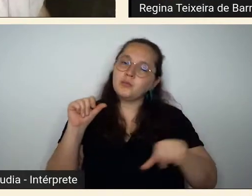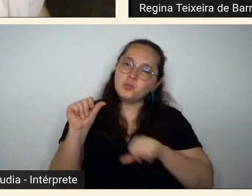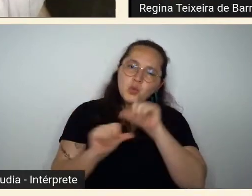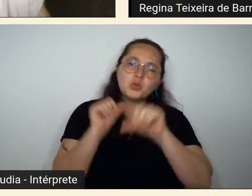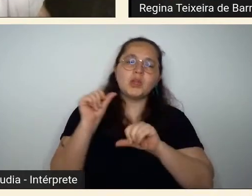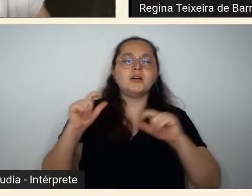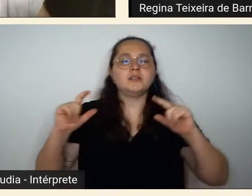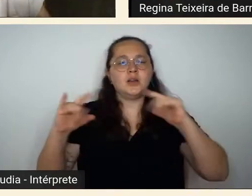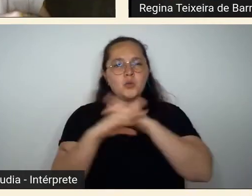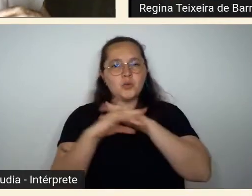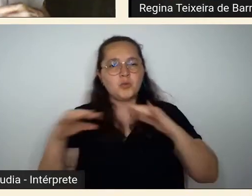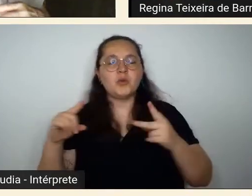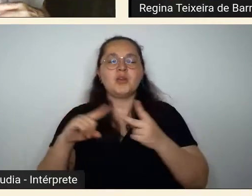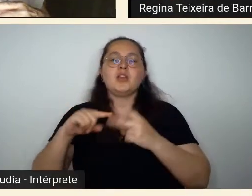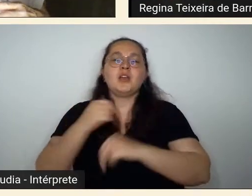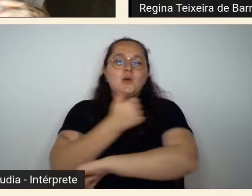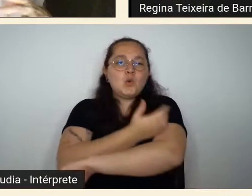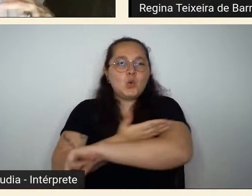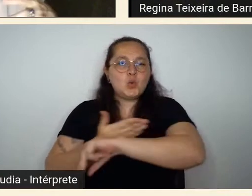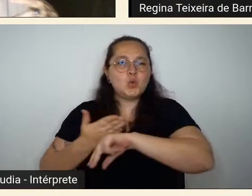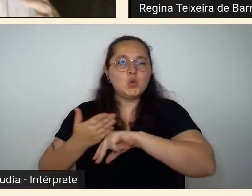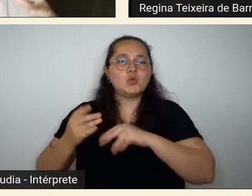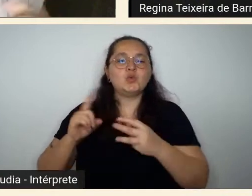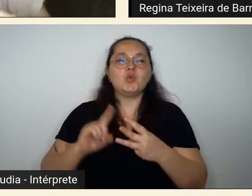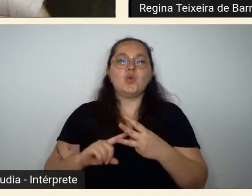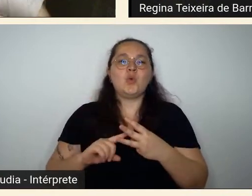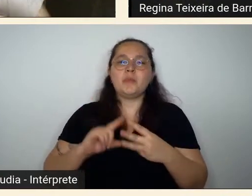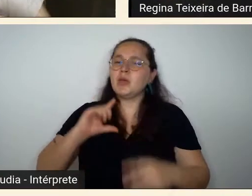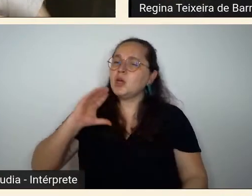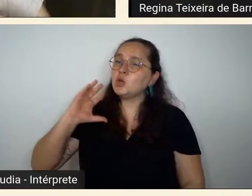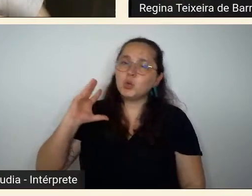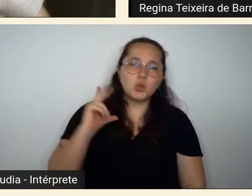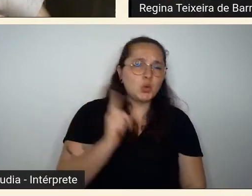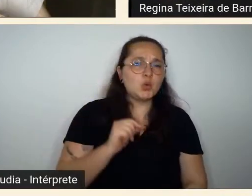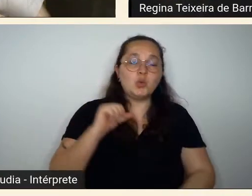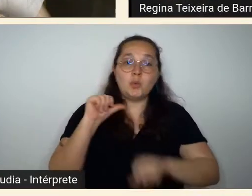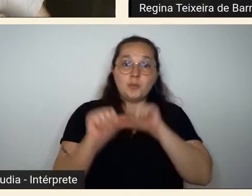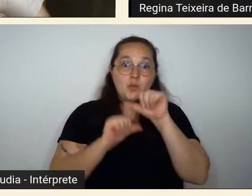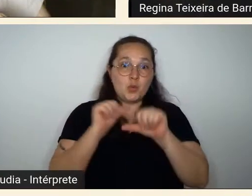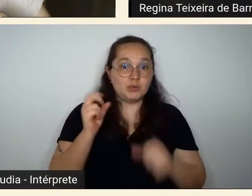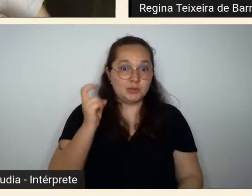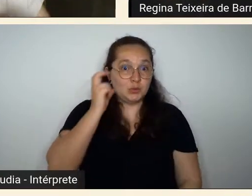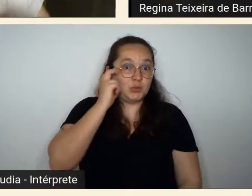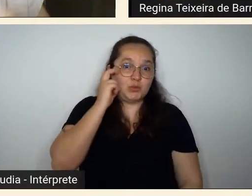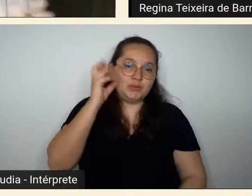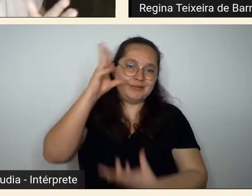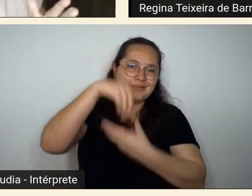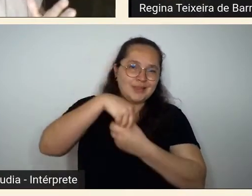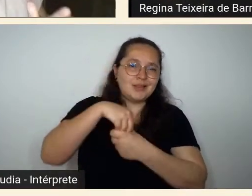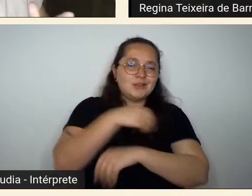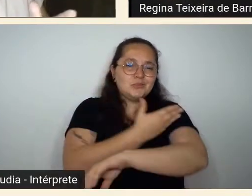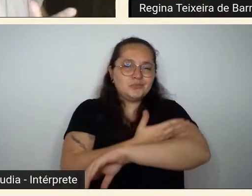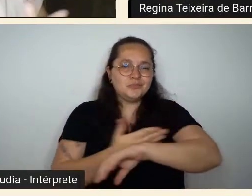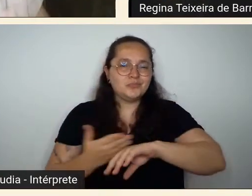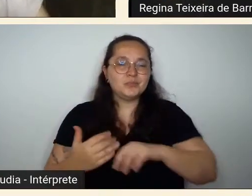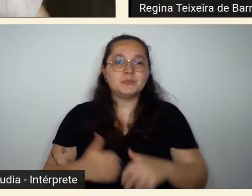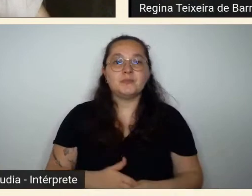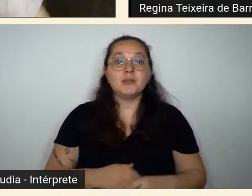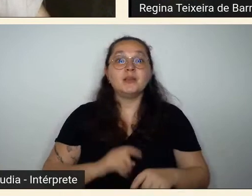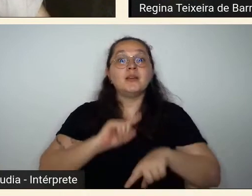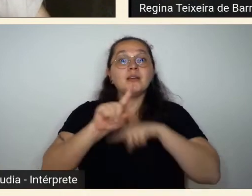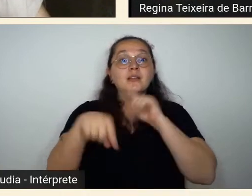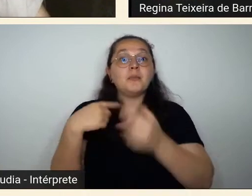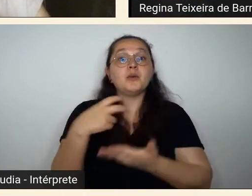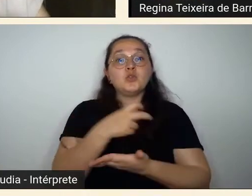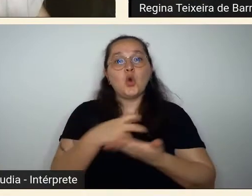de costumes enfim todas as modalidades que nós estamos focalizando até o golpe de Getúlio em